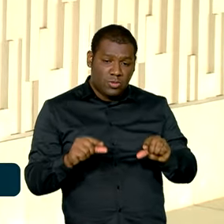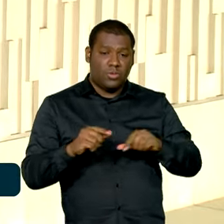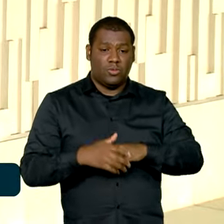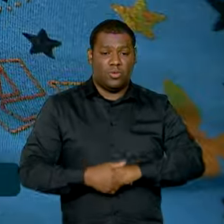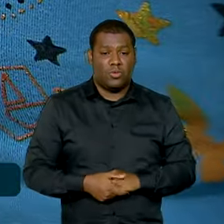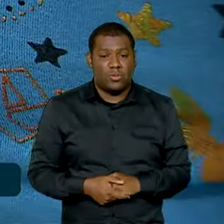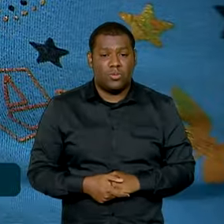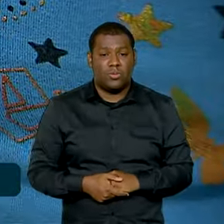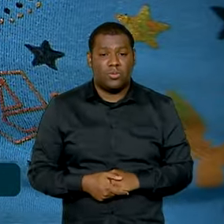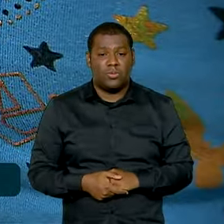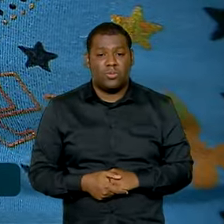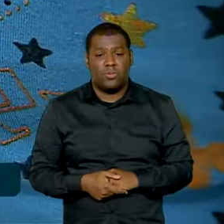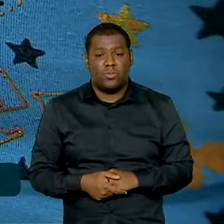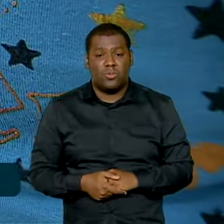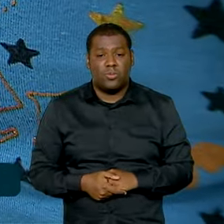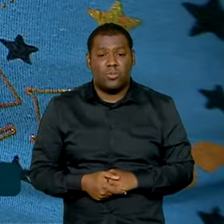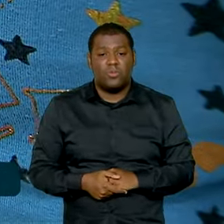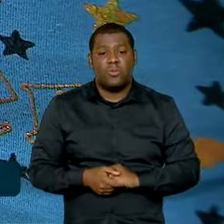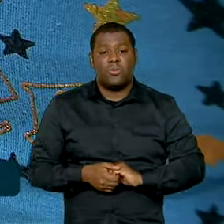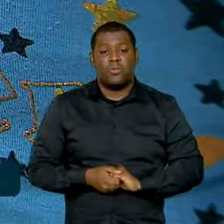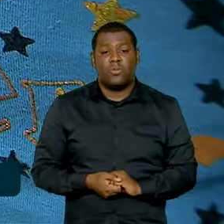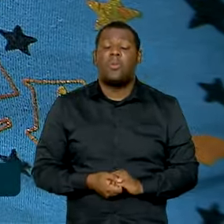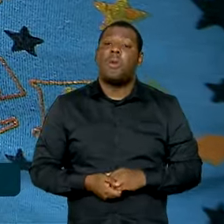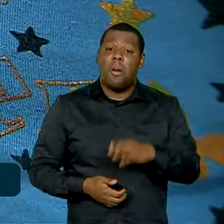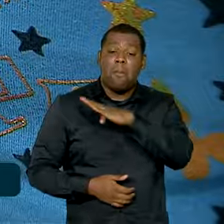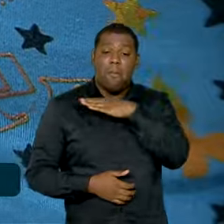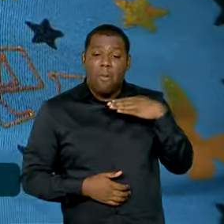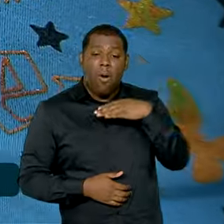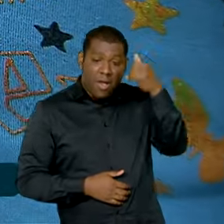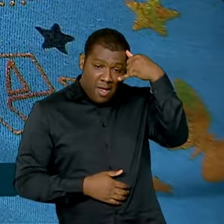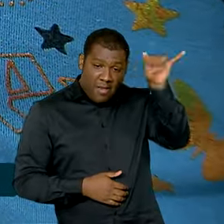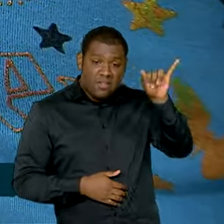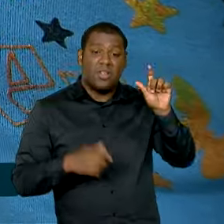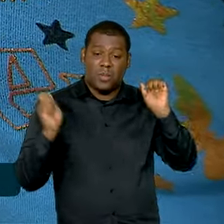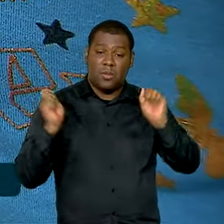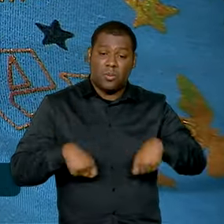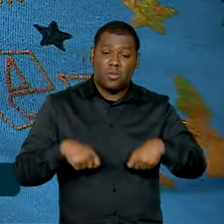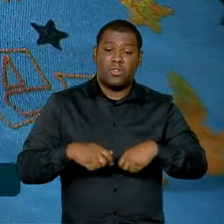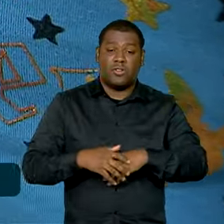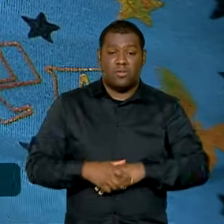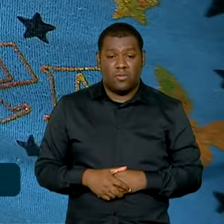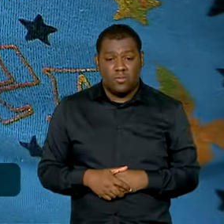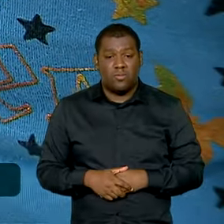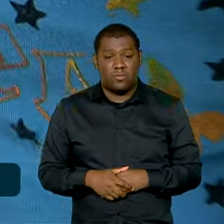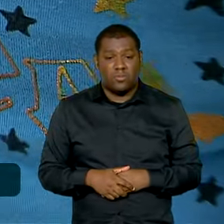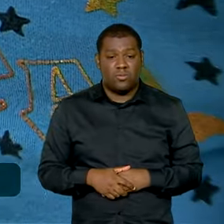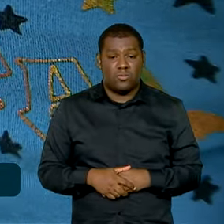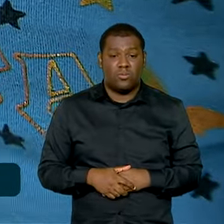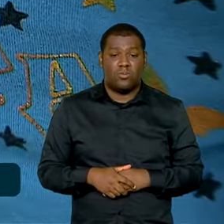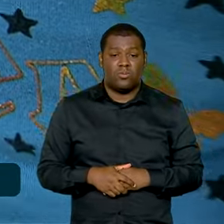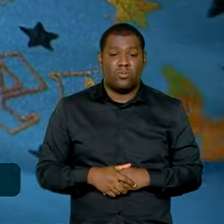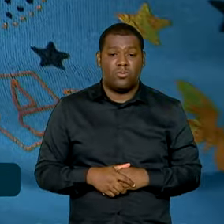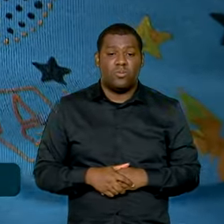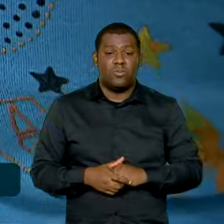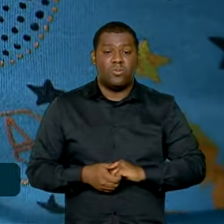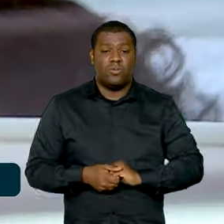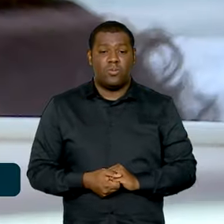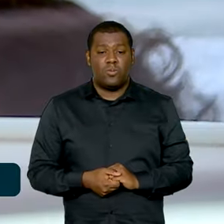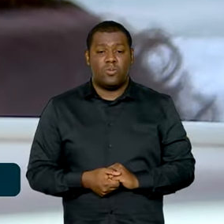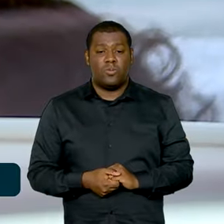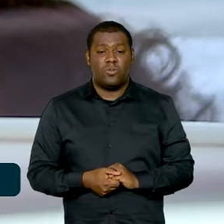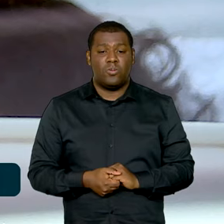passado. Mortes evitáveis são aquelas em que a prevenção evitaria que ocorressem,